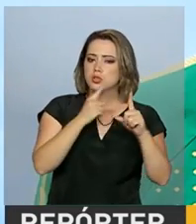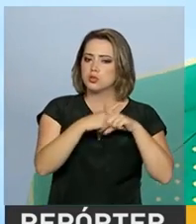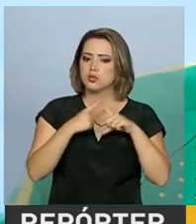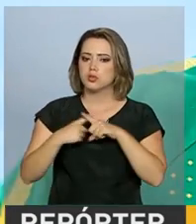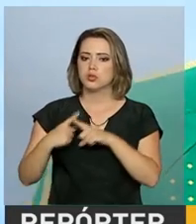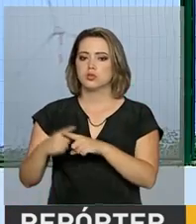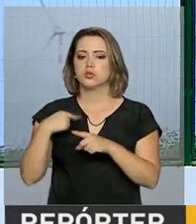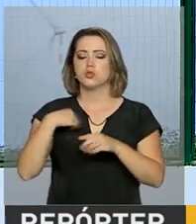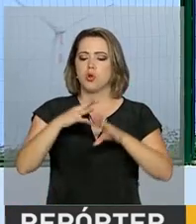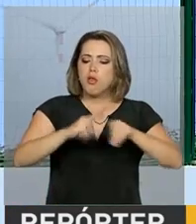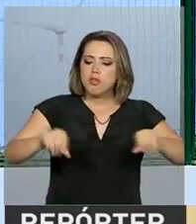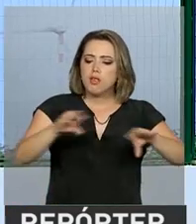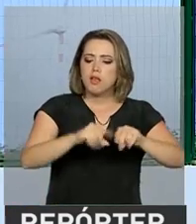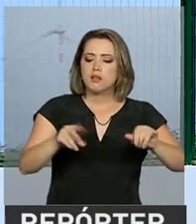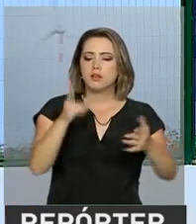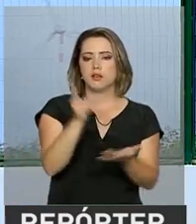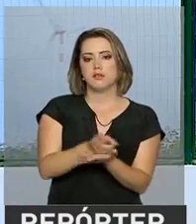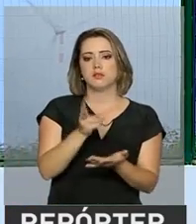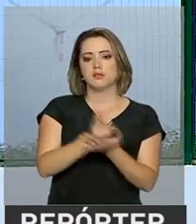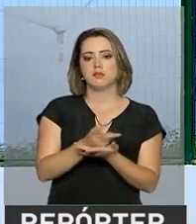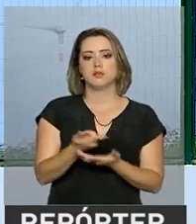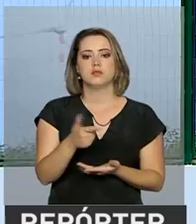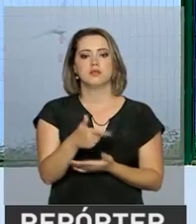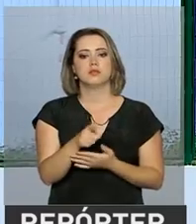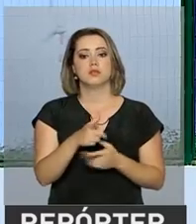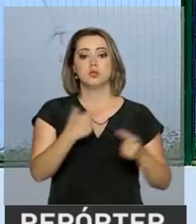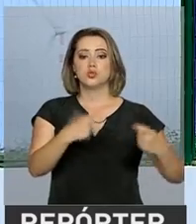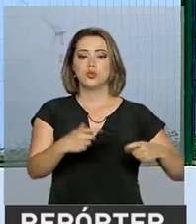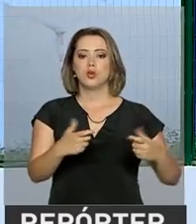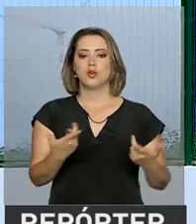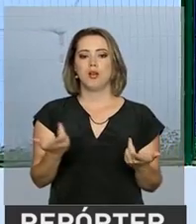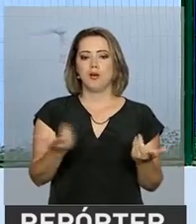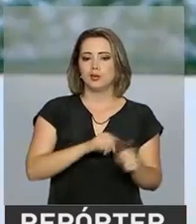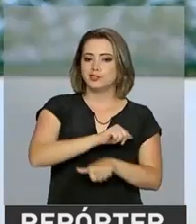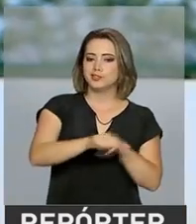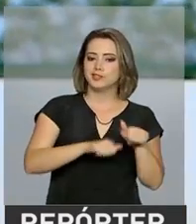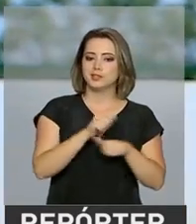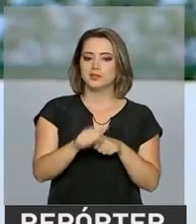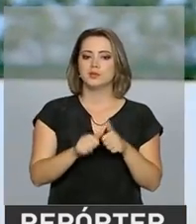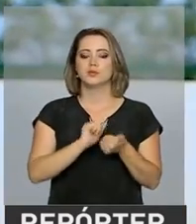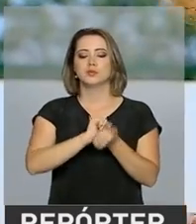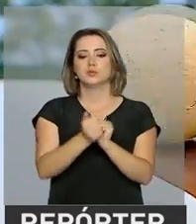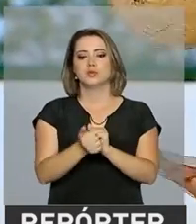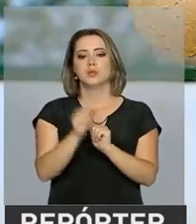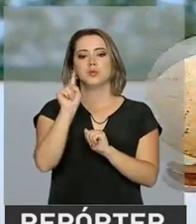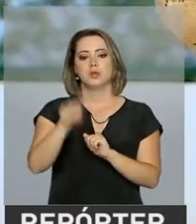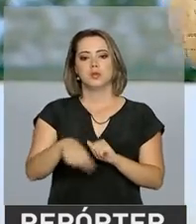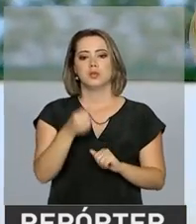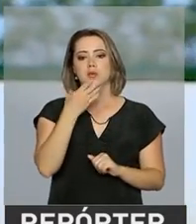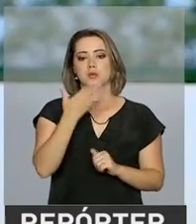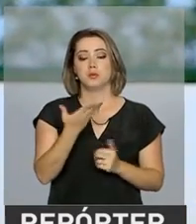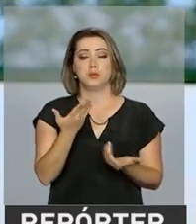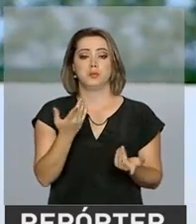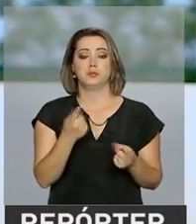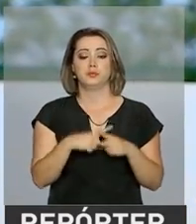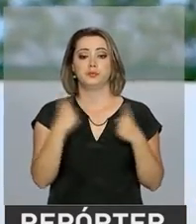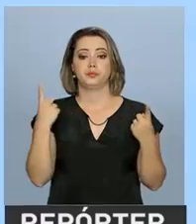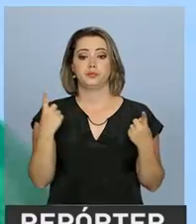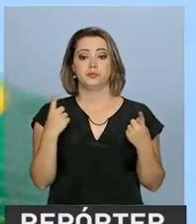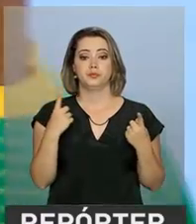na areia mesmo. Foi bom, porque a gente não tinha canto para jogar. Jogar bola é um hobby. Só que